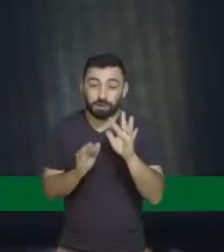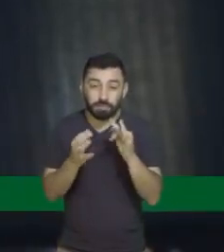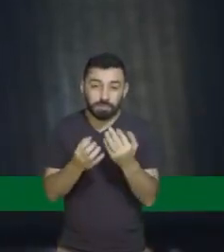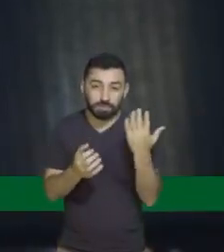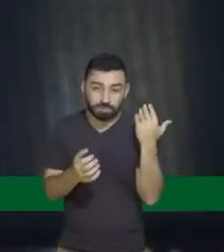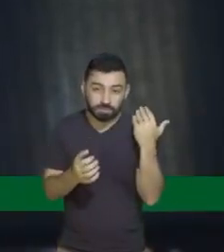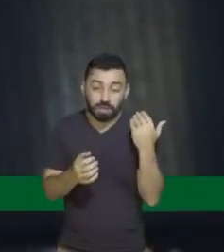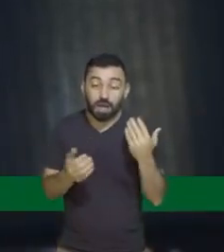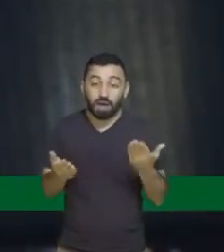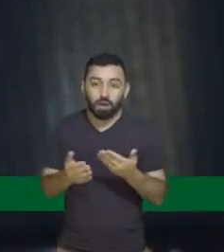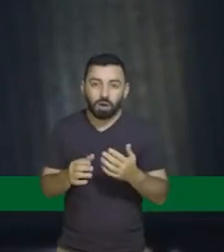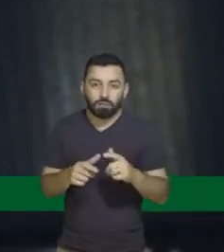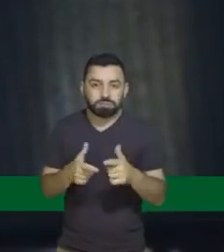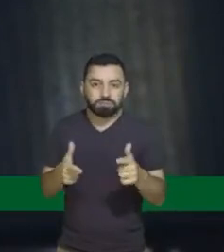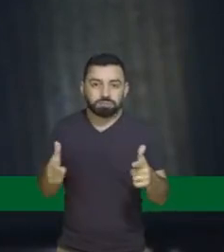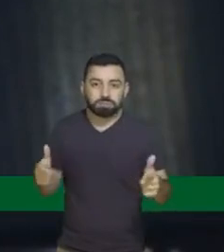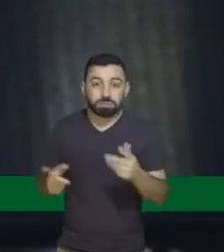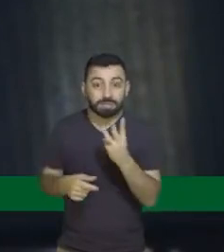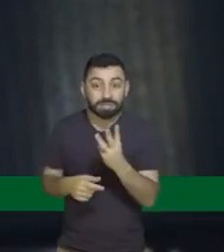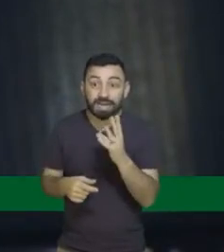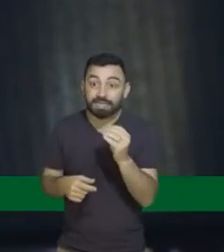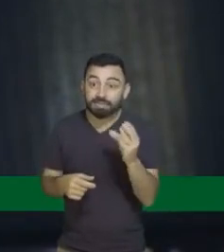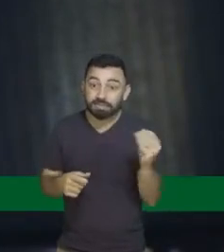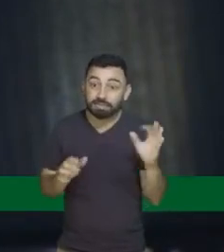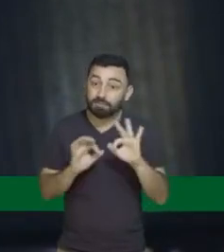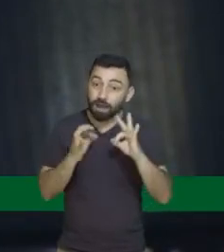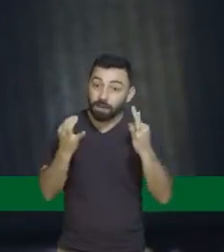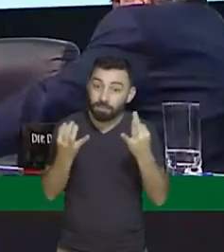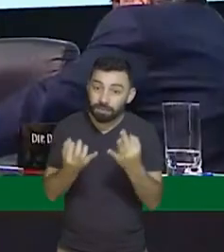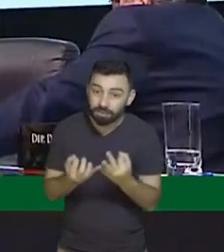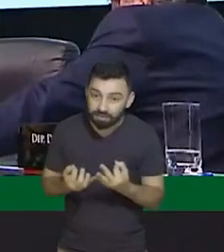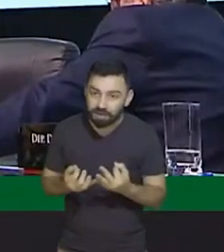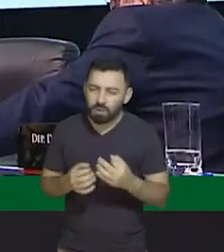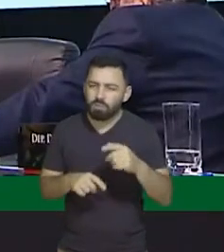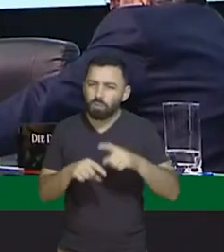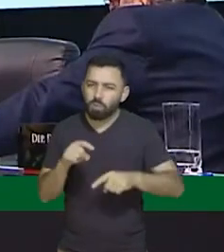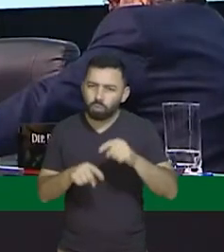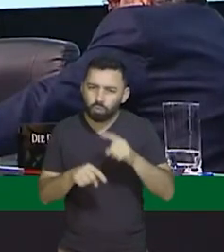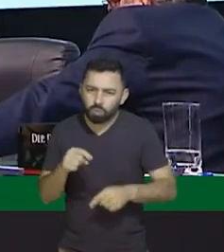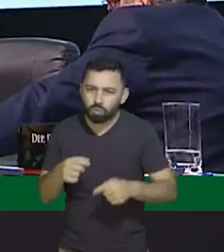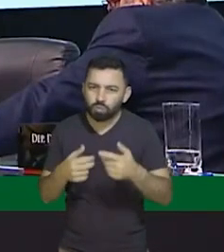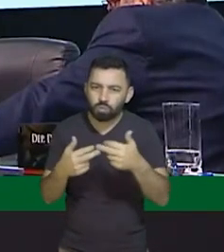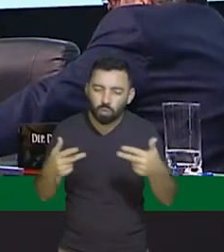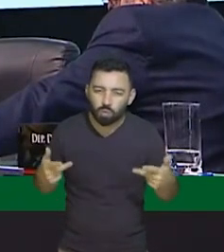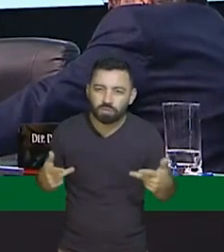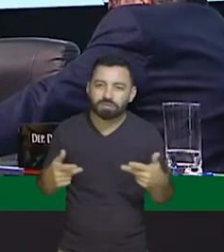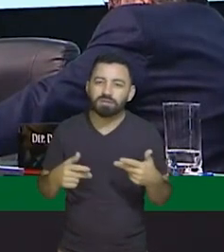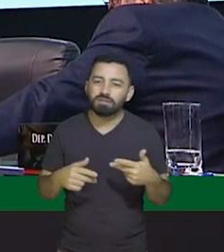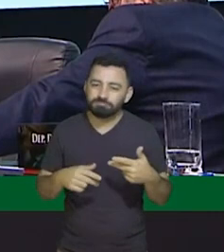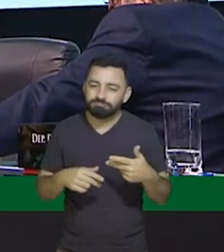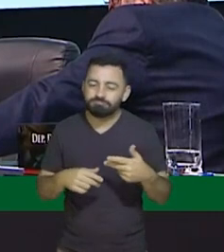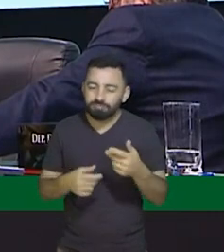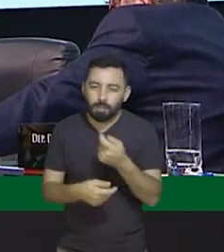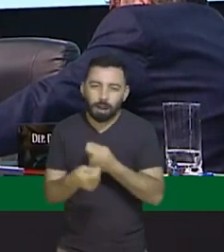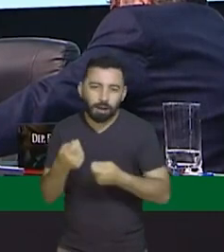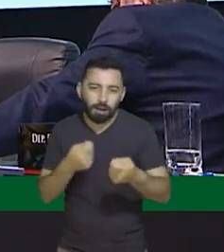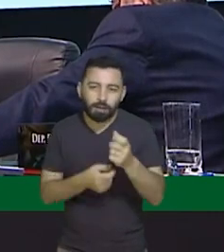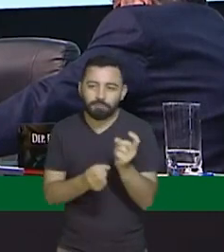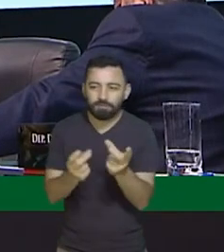estamos com 300 famílias levando produto de vime e da agricultura familiar lá para a gente comercializar.